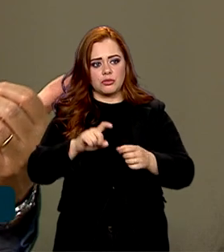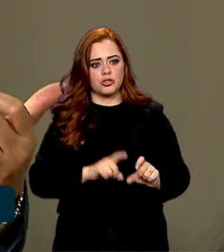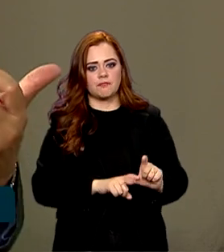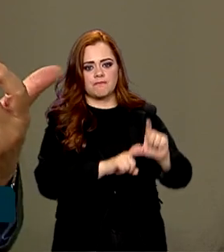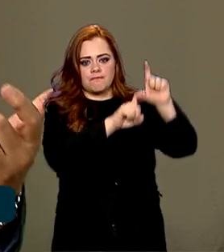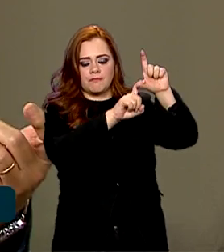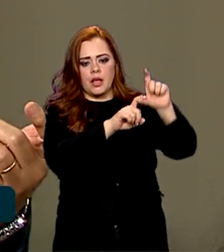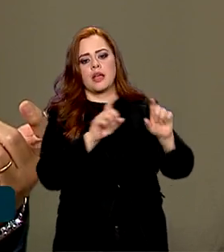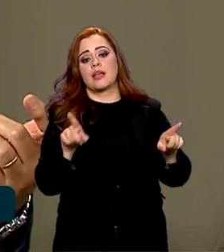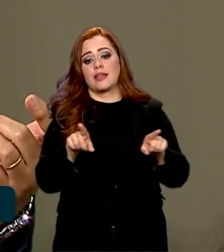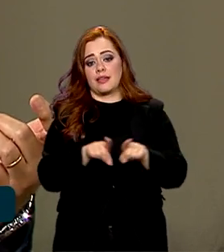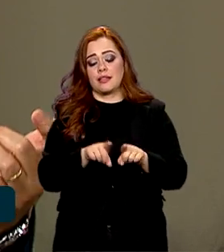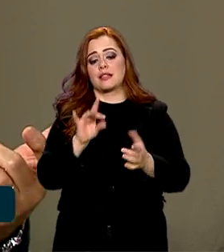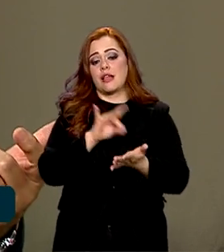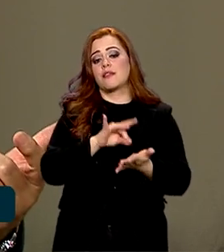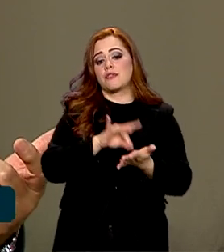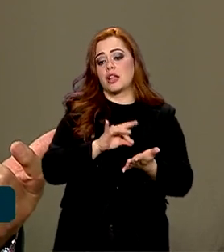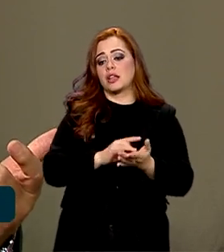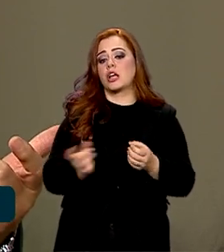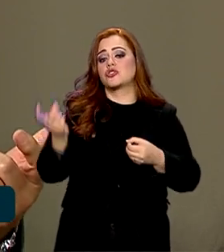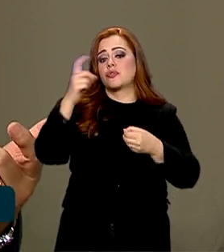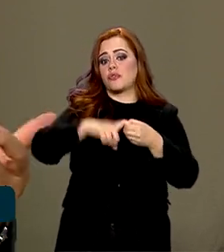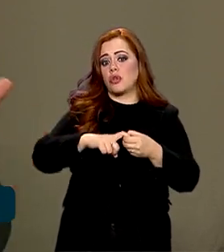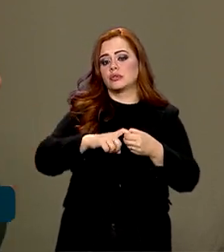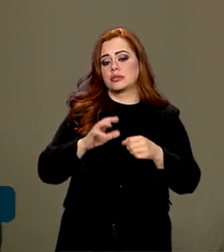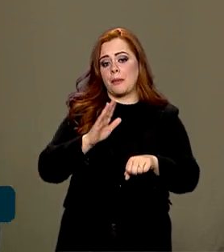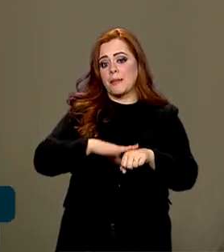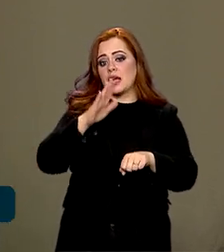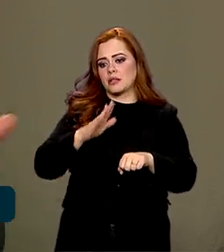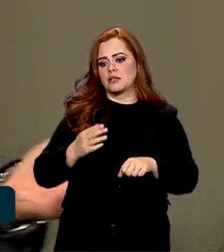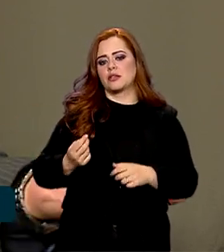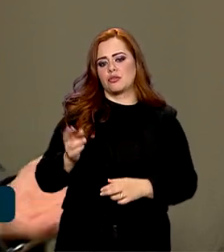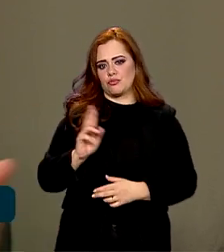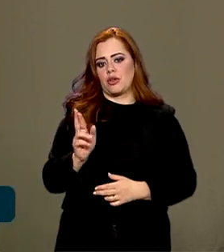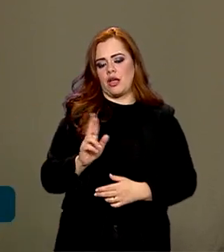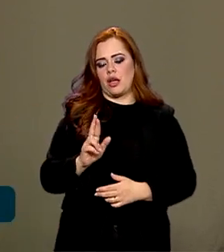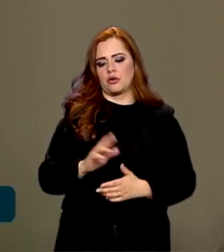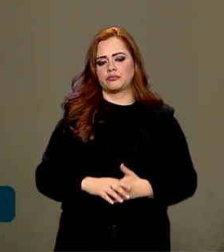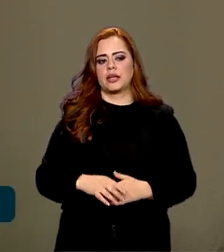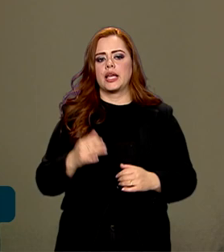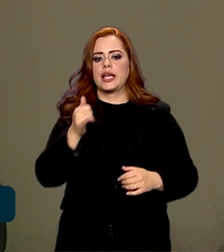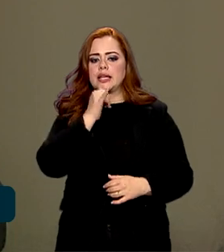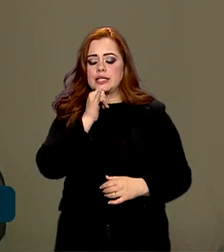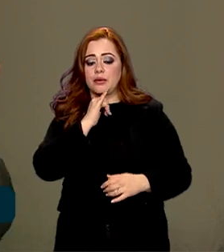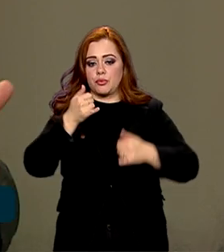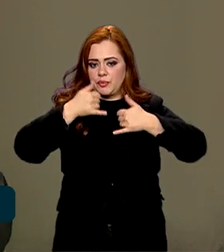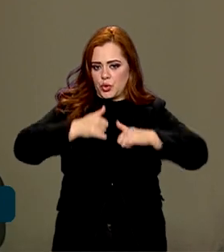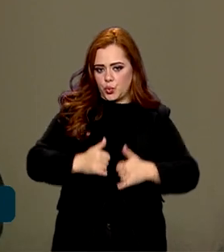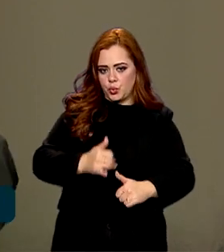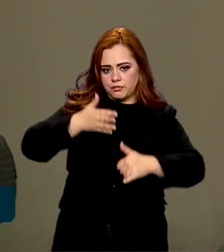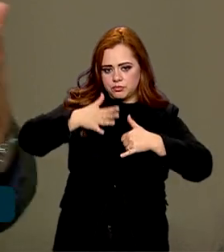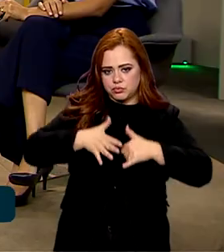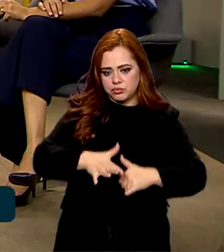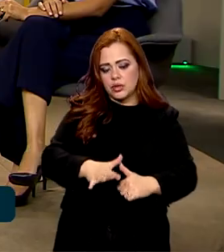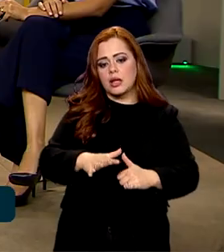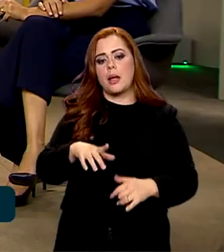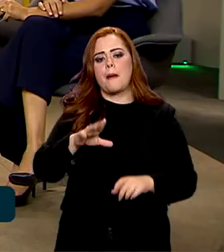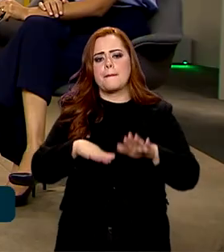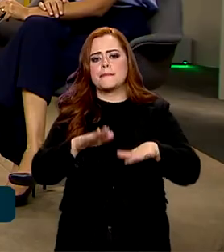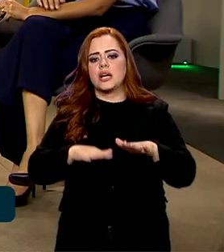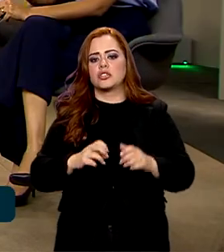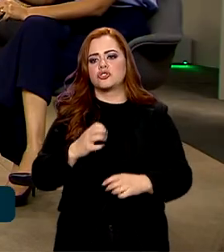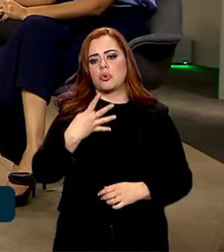você coloca, na verdade, o retorno é muito mais que um real. Às vezes, tem retornos em hidrelétrica que garantem 400%, 500%.